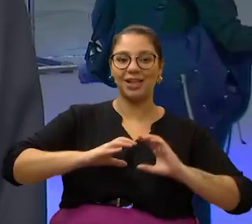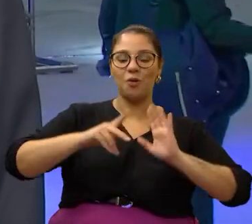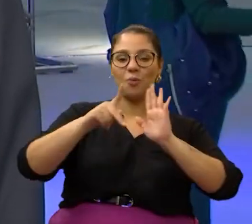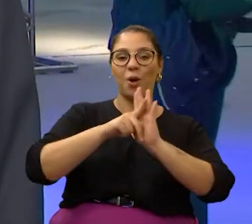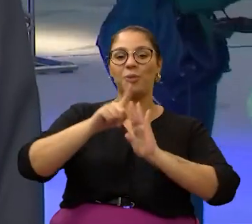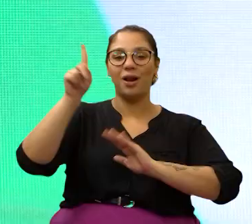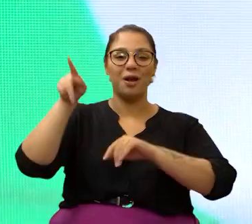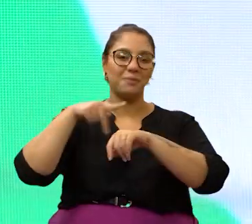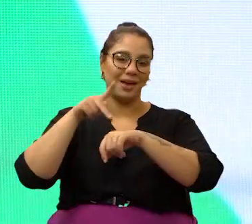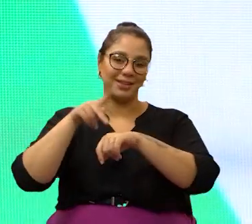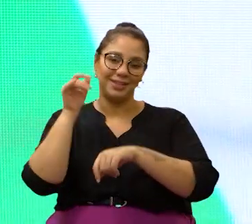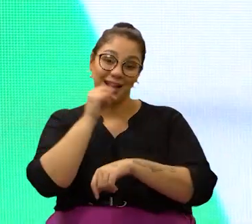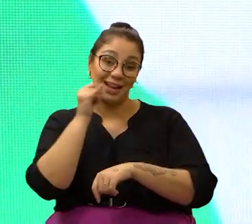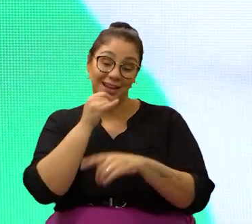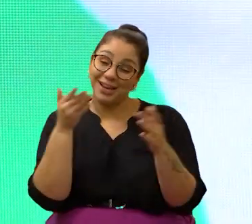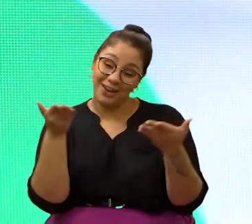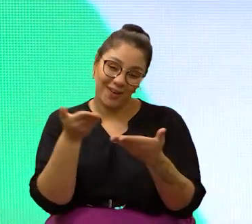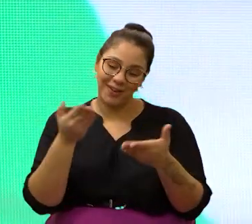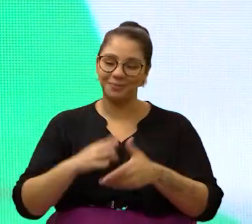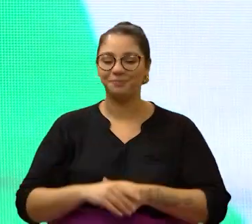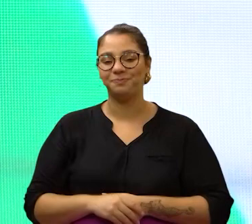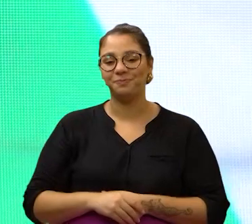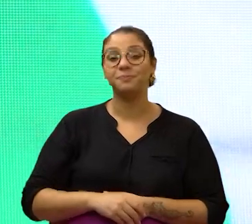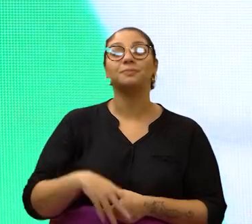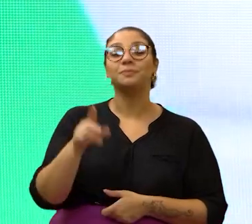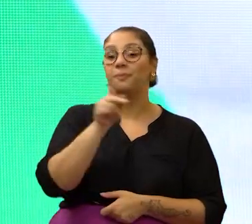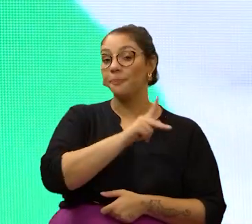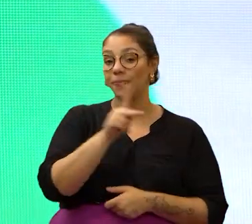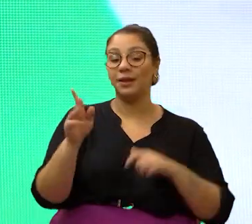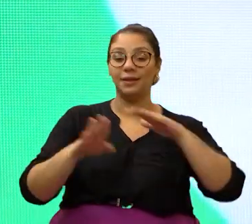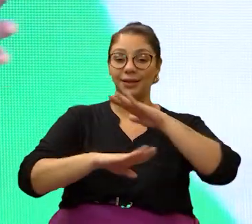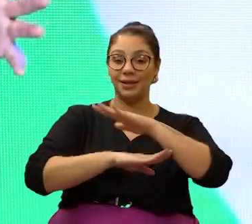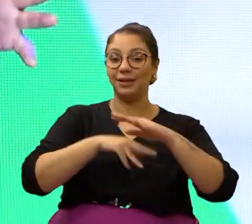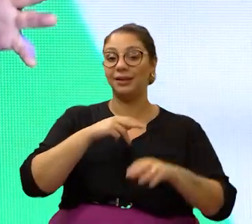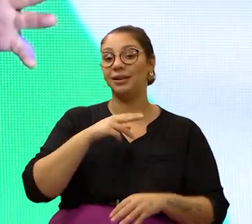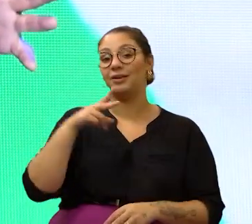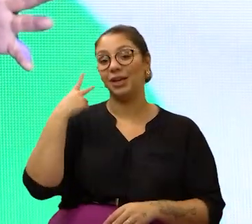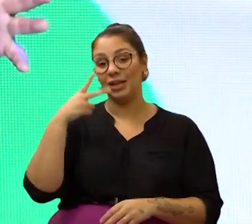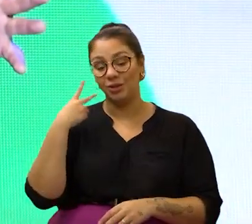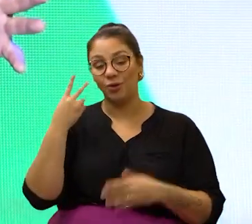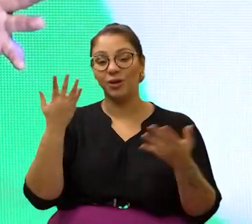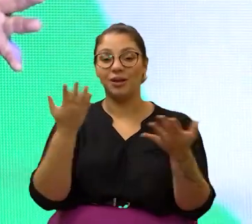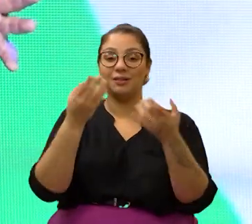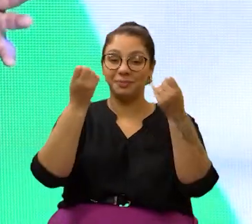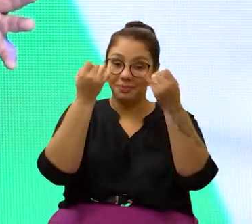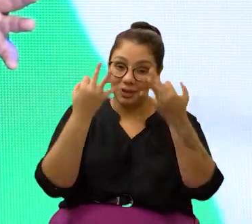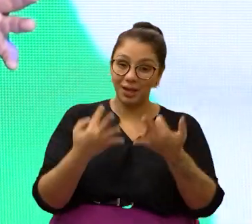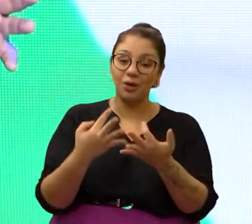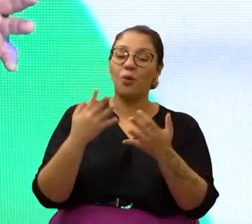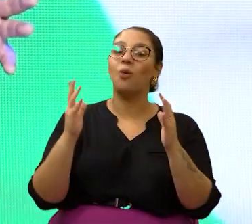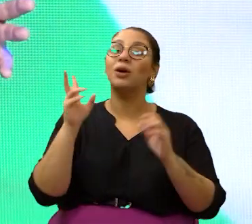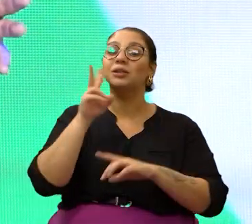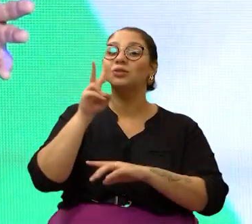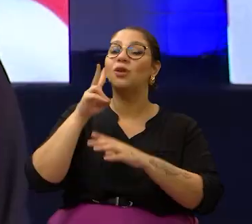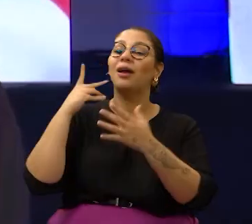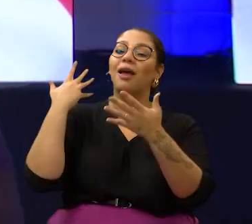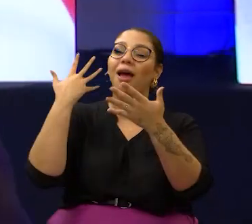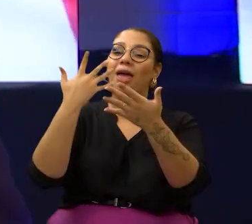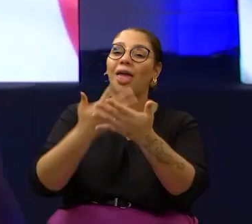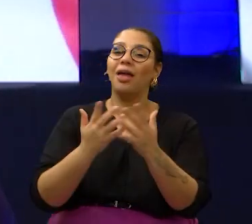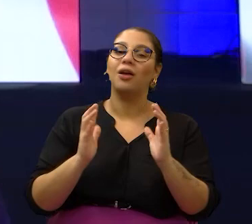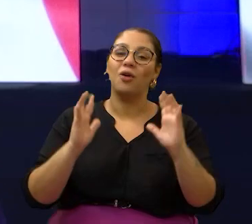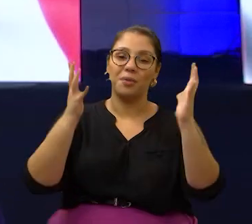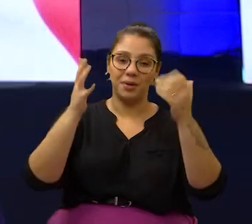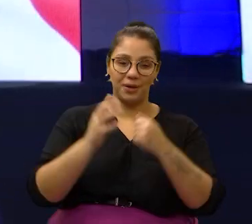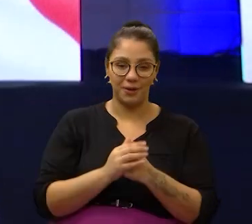Para mim, é uma honra muito grande. O presidente da Câmara dos Vereadores, Luiz Rossini, falou sobre a história da comemoração. O